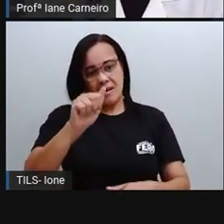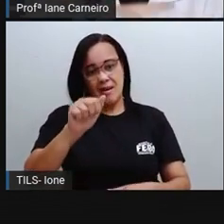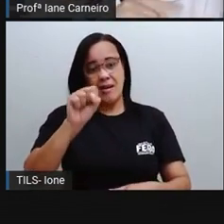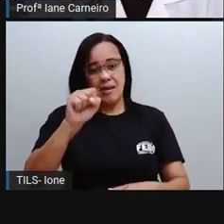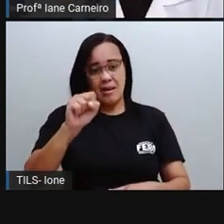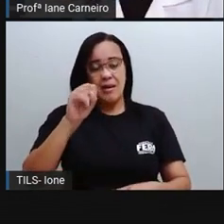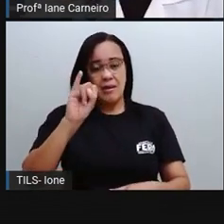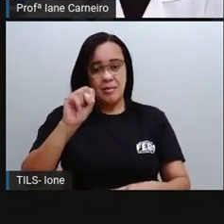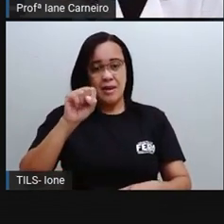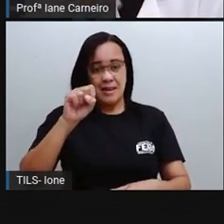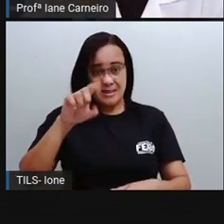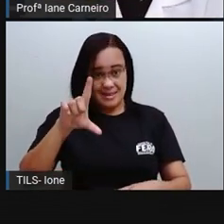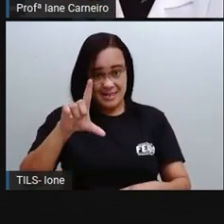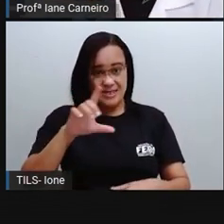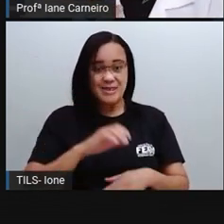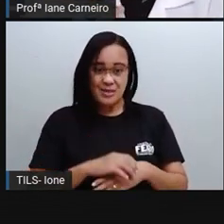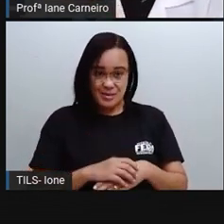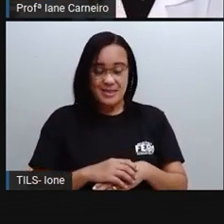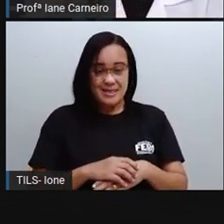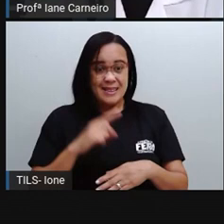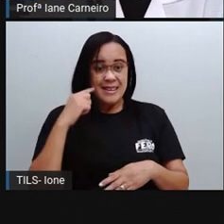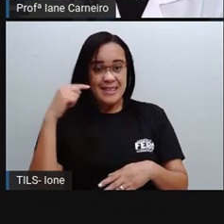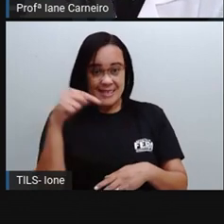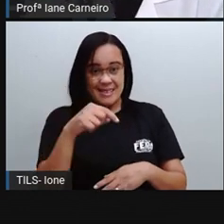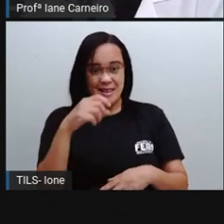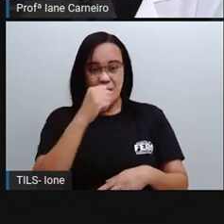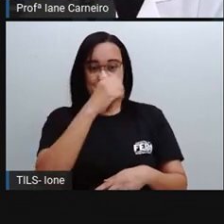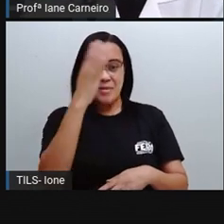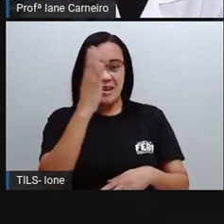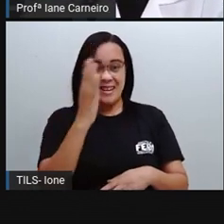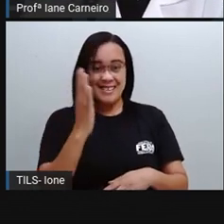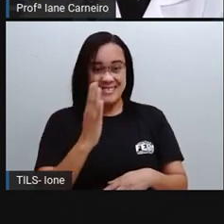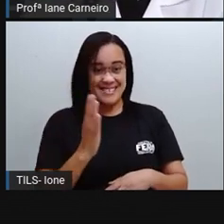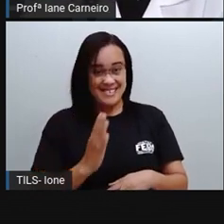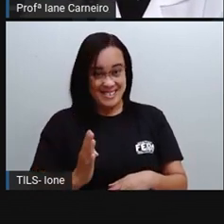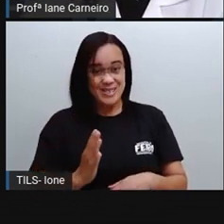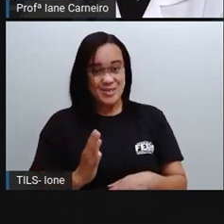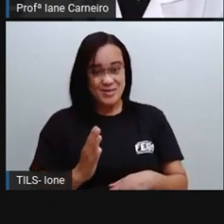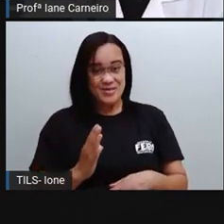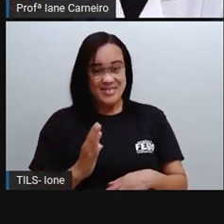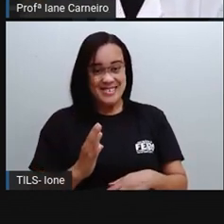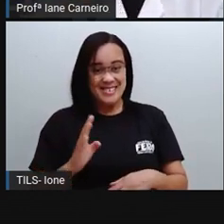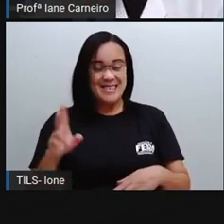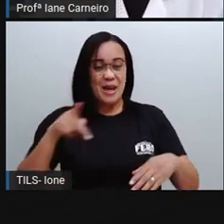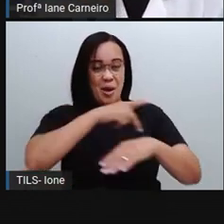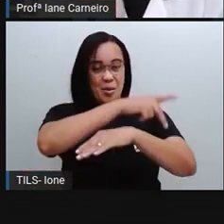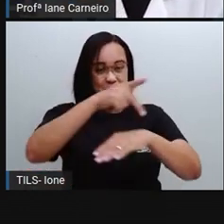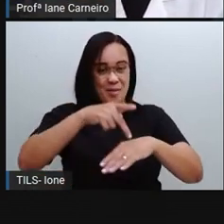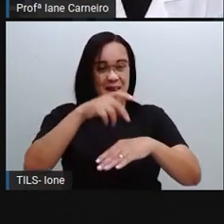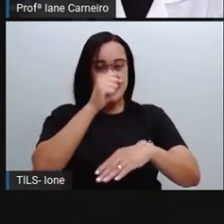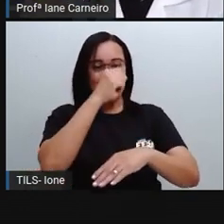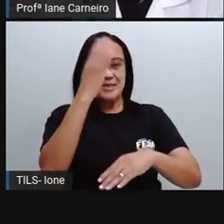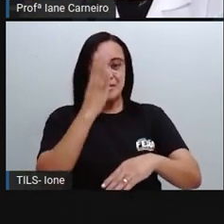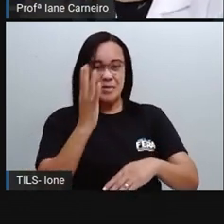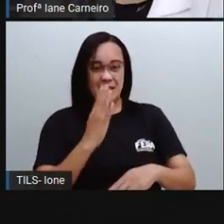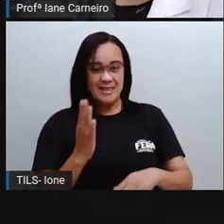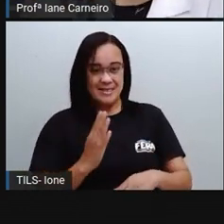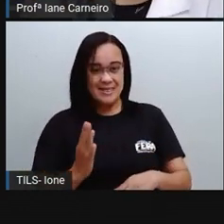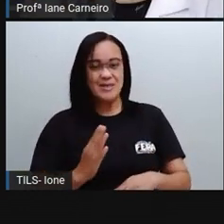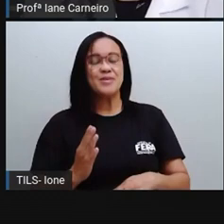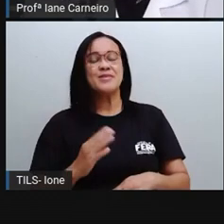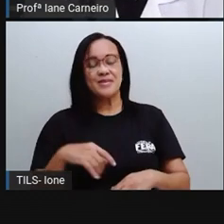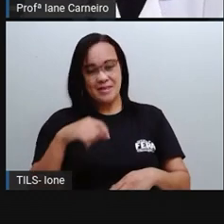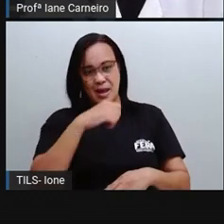símbolo que Ione fez aí do Brasil é tão bonito, né? Fazer de novo, Ione, Brasil. Ó, que é assim, né? Como se fosse a